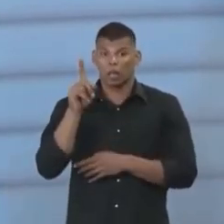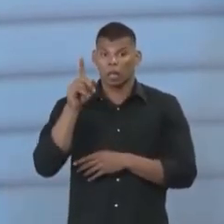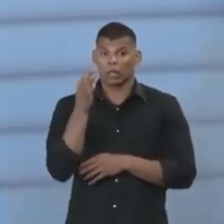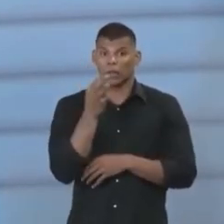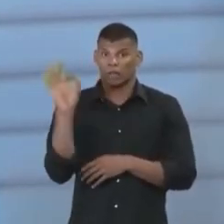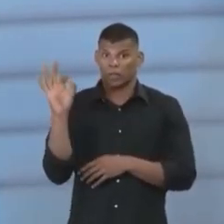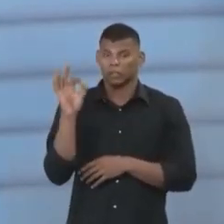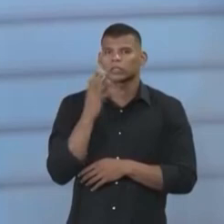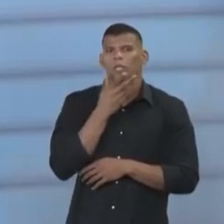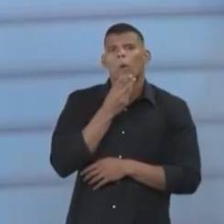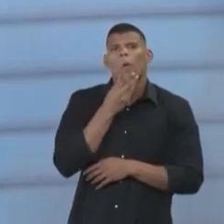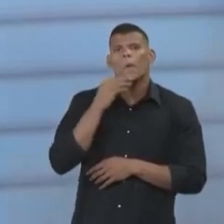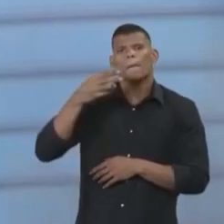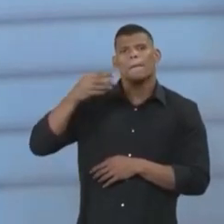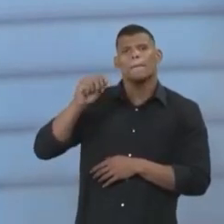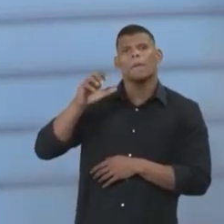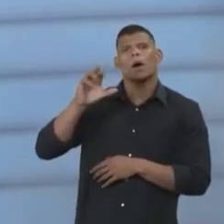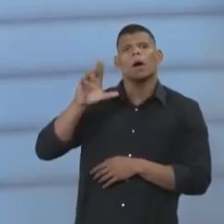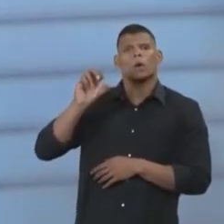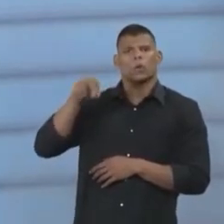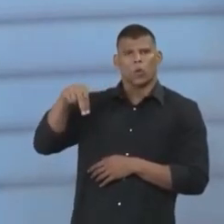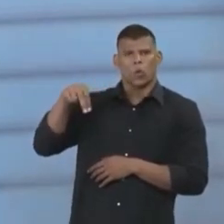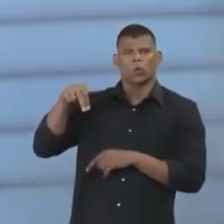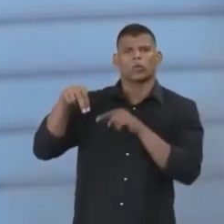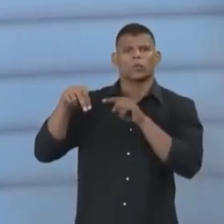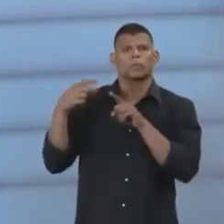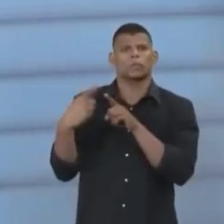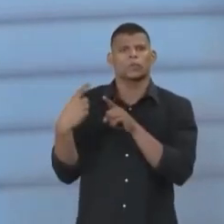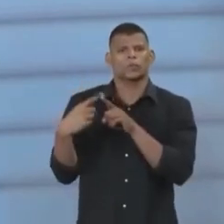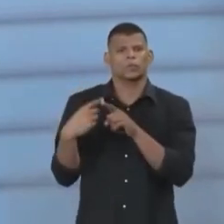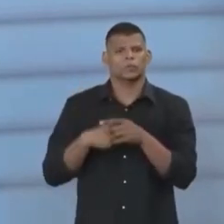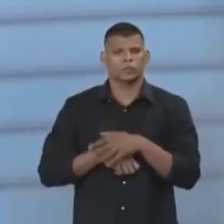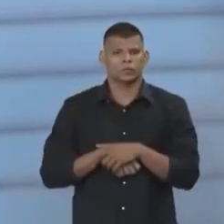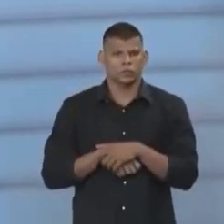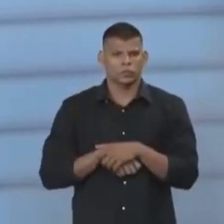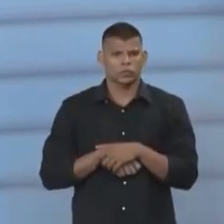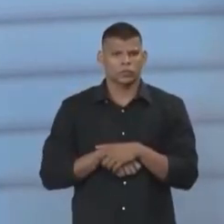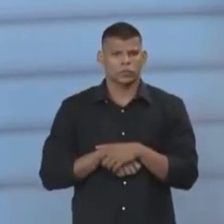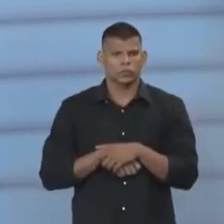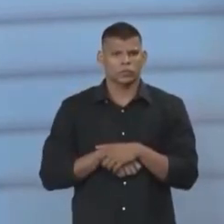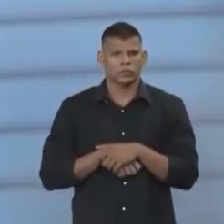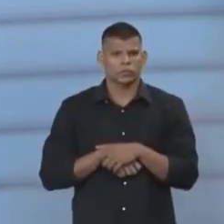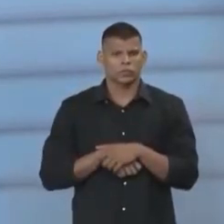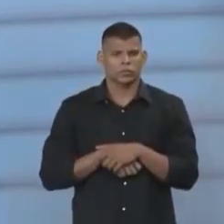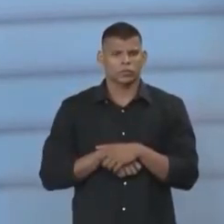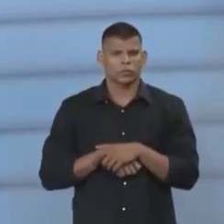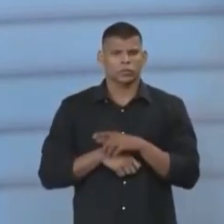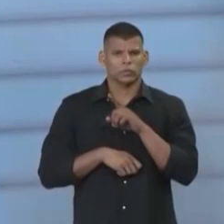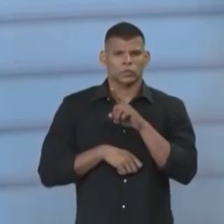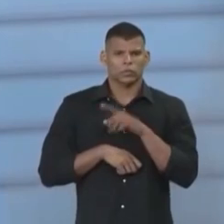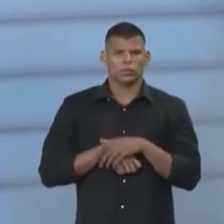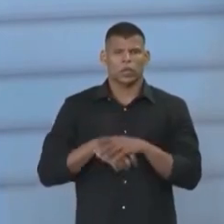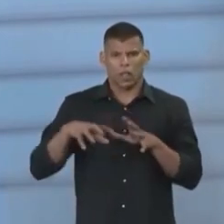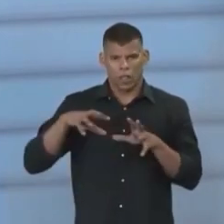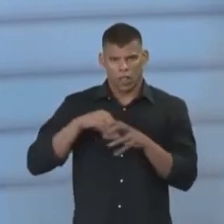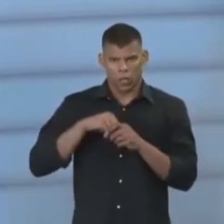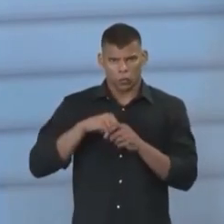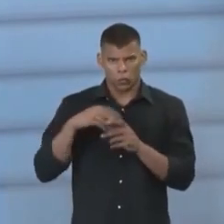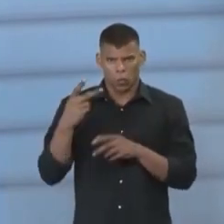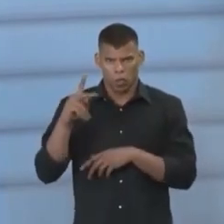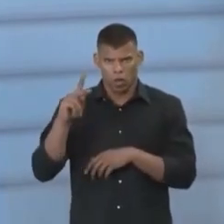Macron. Foi exatamente ele ter um eixo da gestão